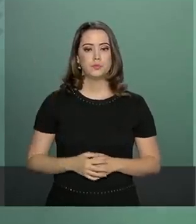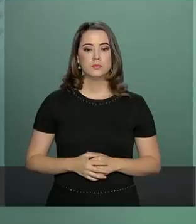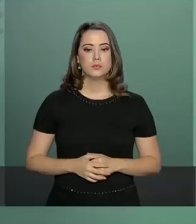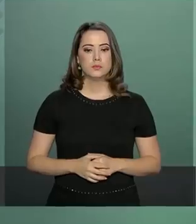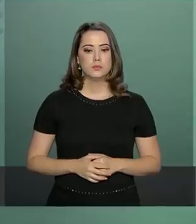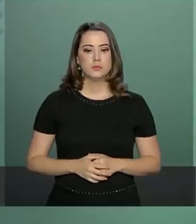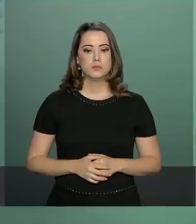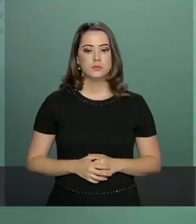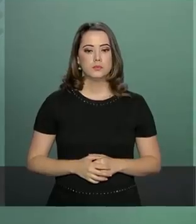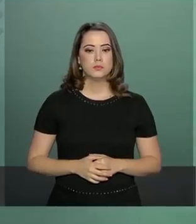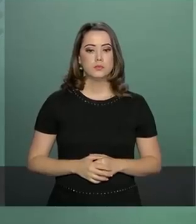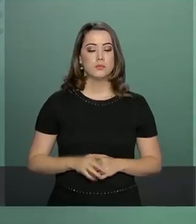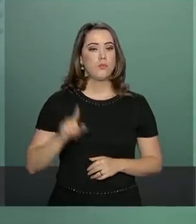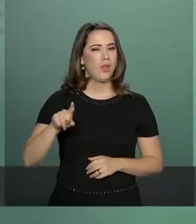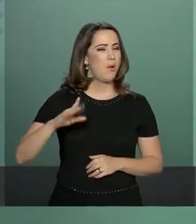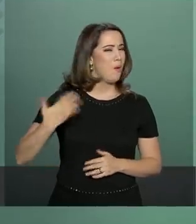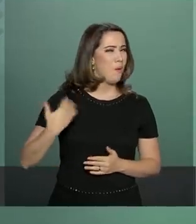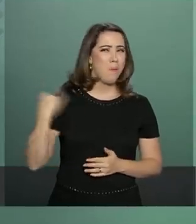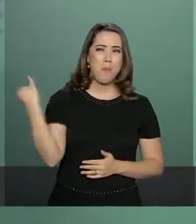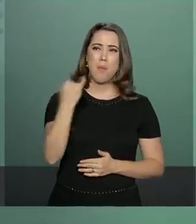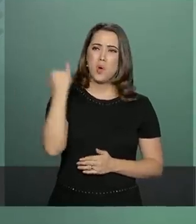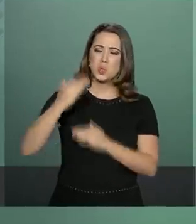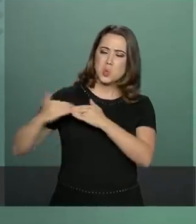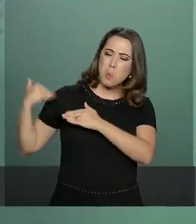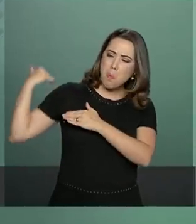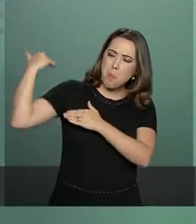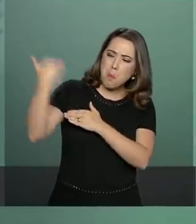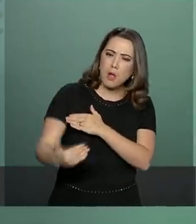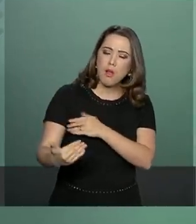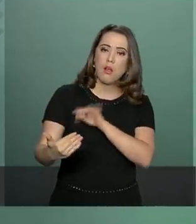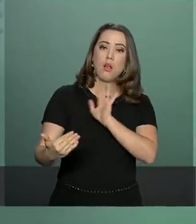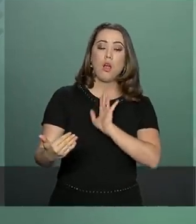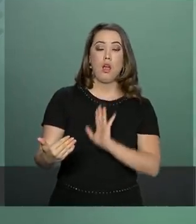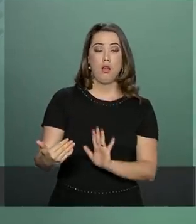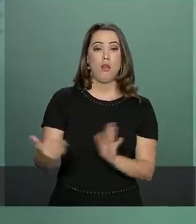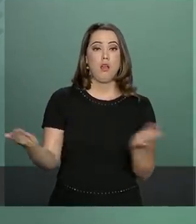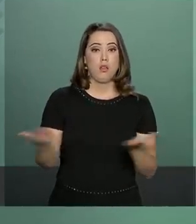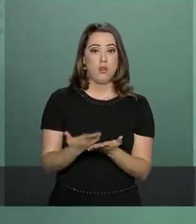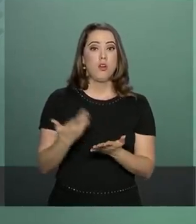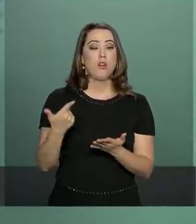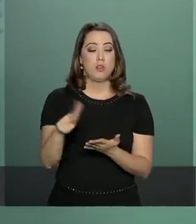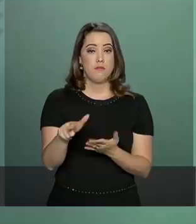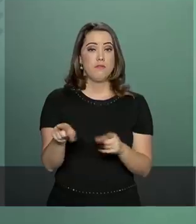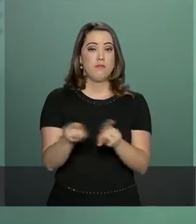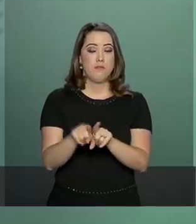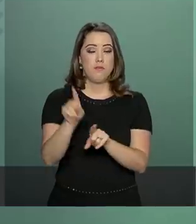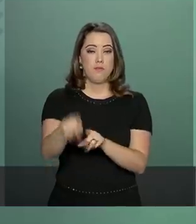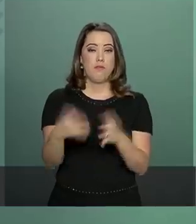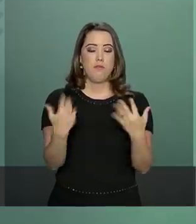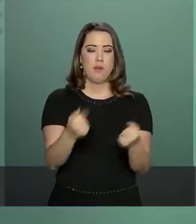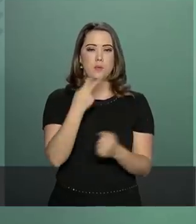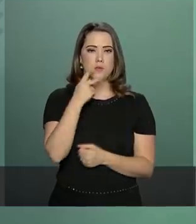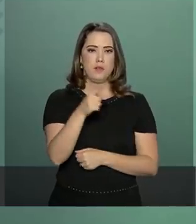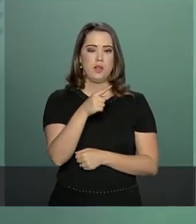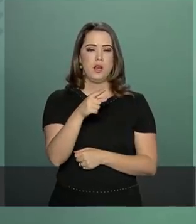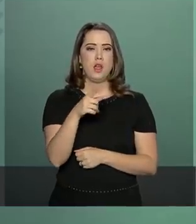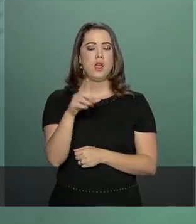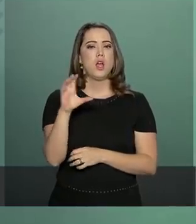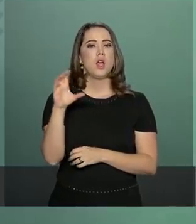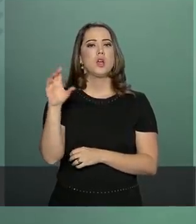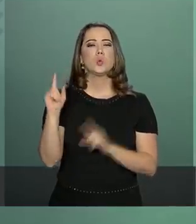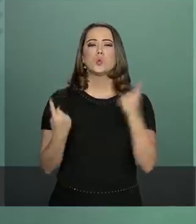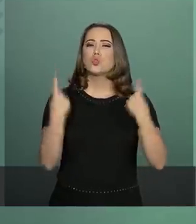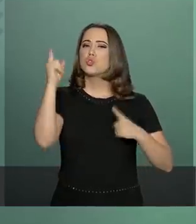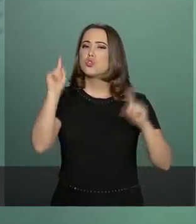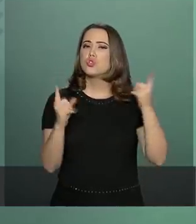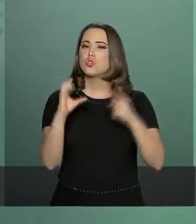Um salto de muitos quilômetros, vamos à viagem ao Chile. Com relação ao ProSul,